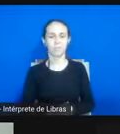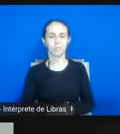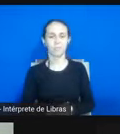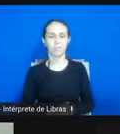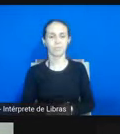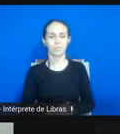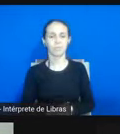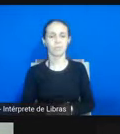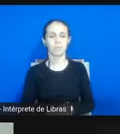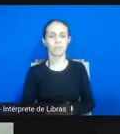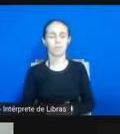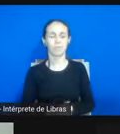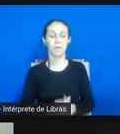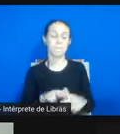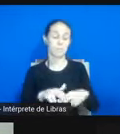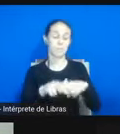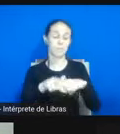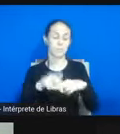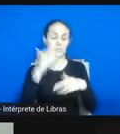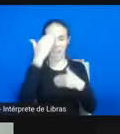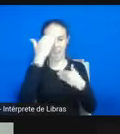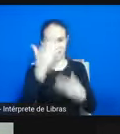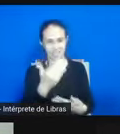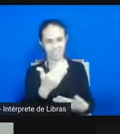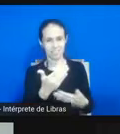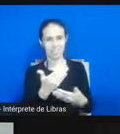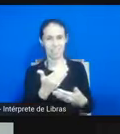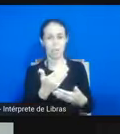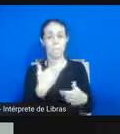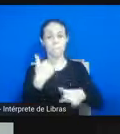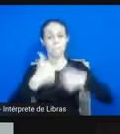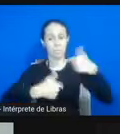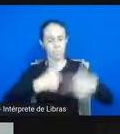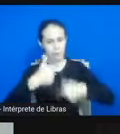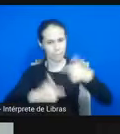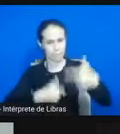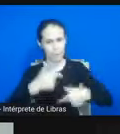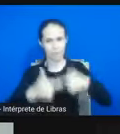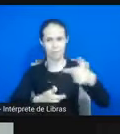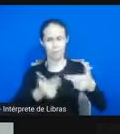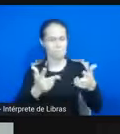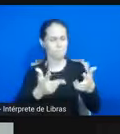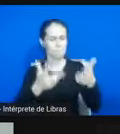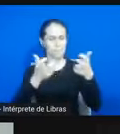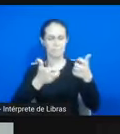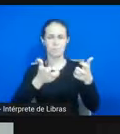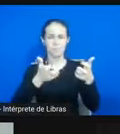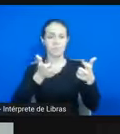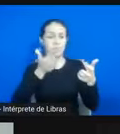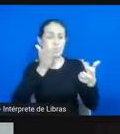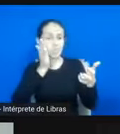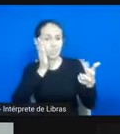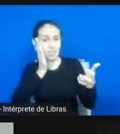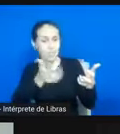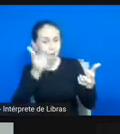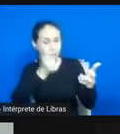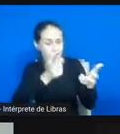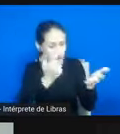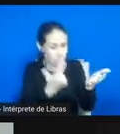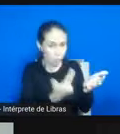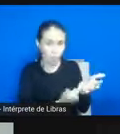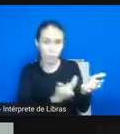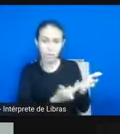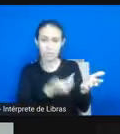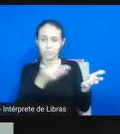por isso, né? Por esse trabalho que já resulta em um livro como este, né? Um